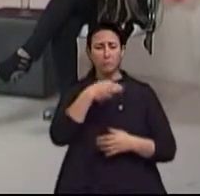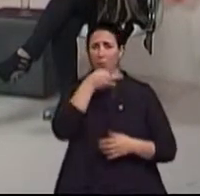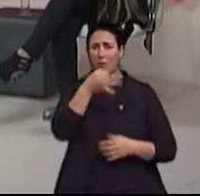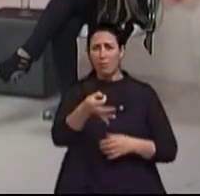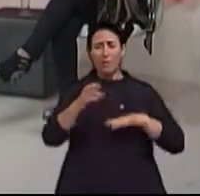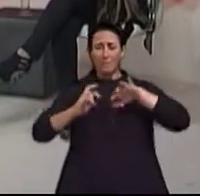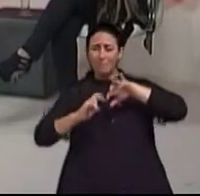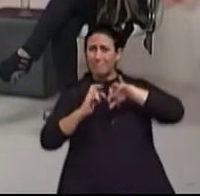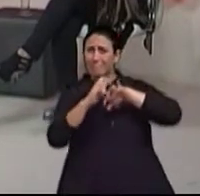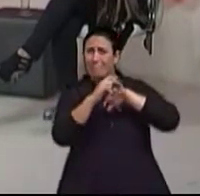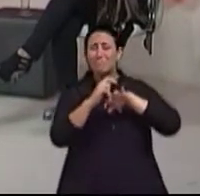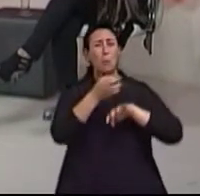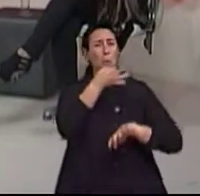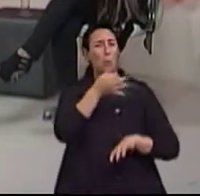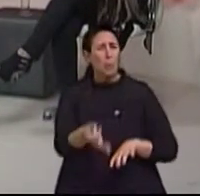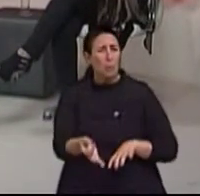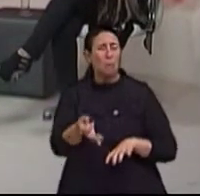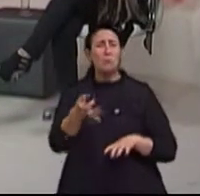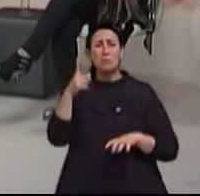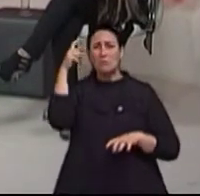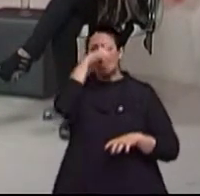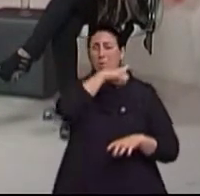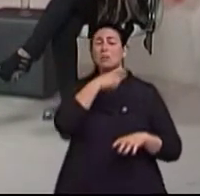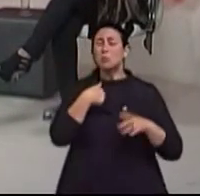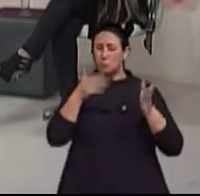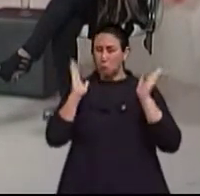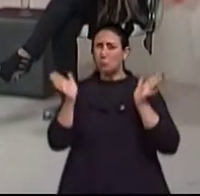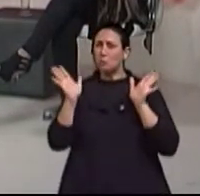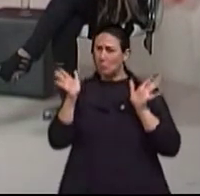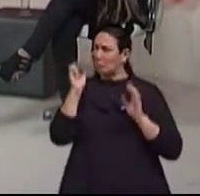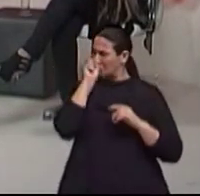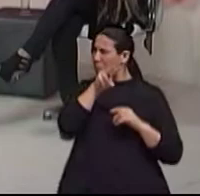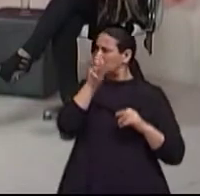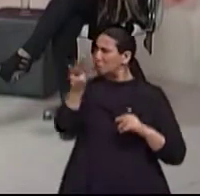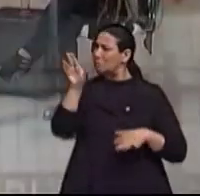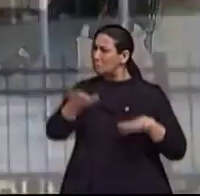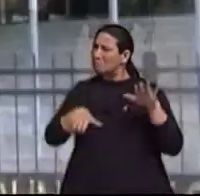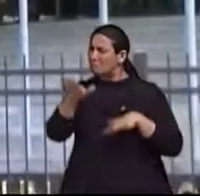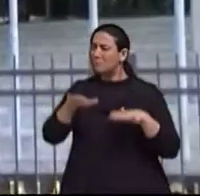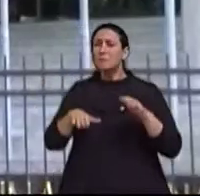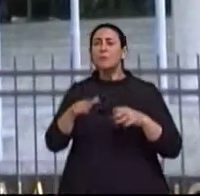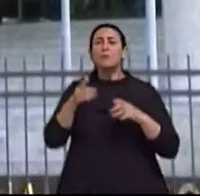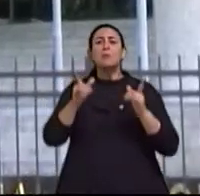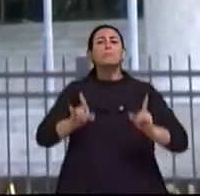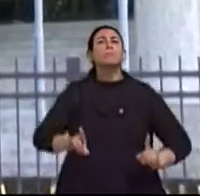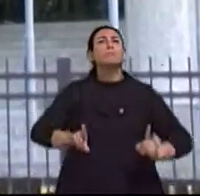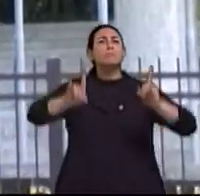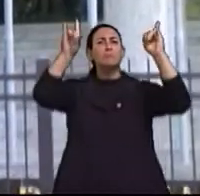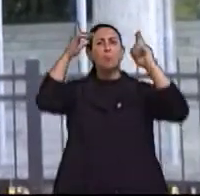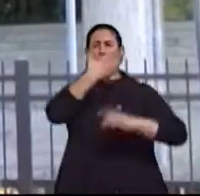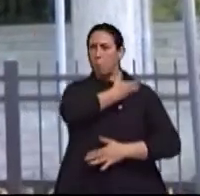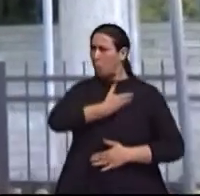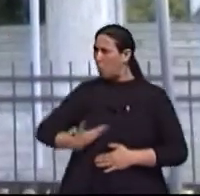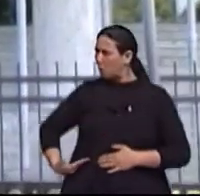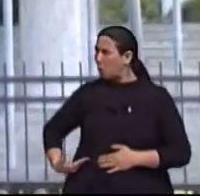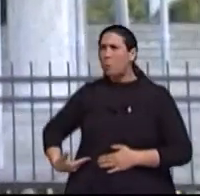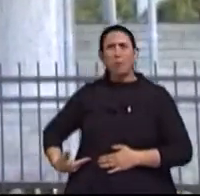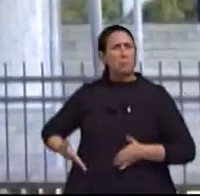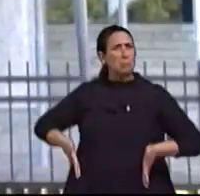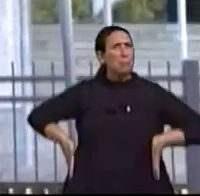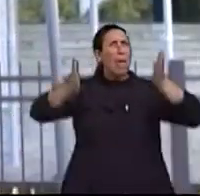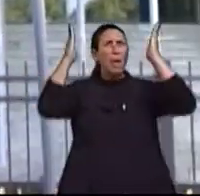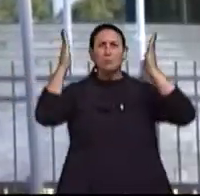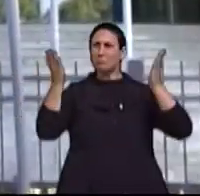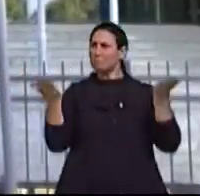degraus têm diferenças, às vezes, eu já constatei isso, os degraus, às vezes, de um prédio público não é da mesma altura, todos eles,